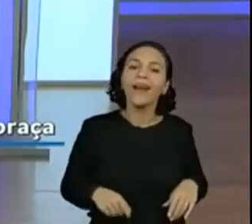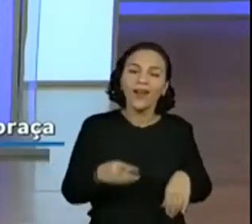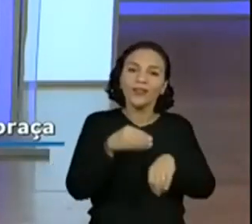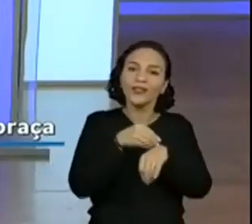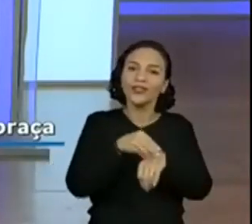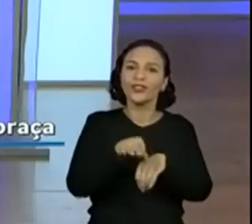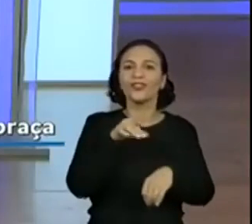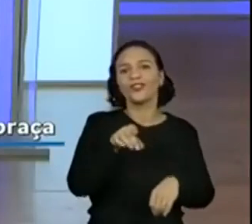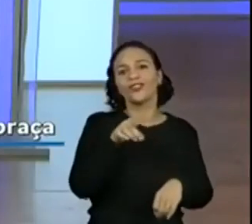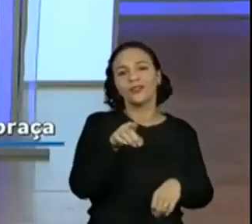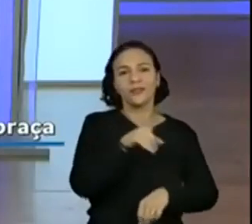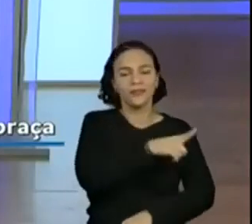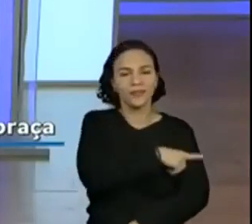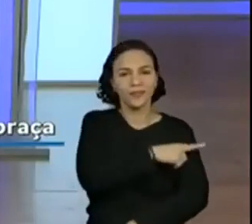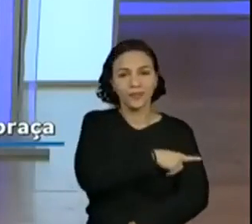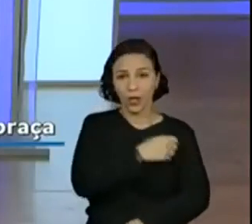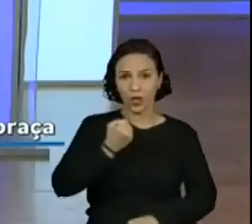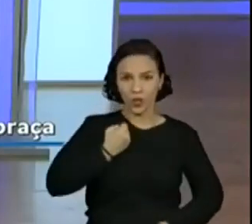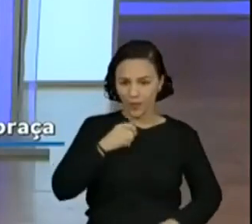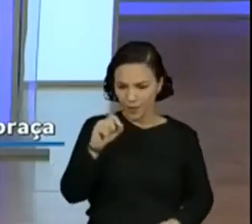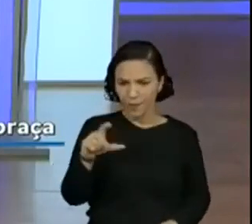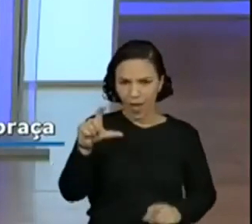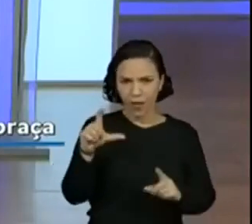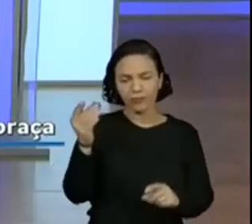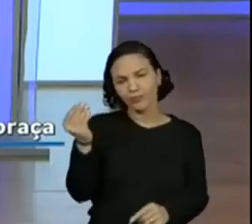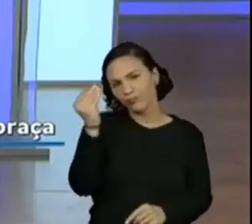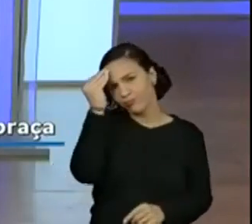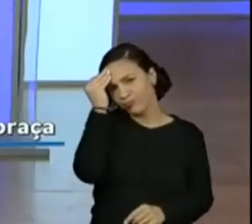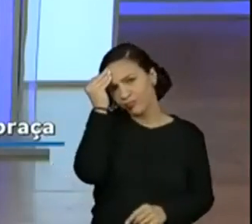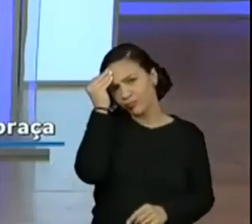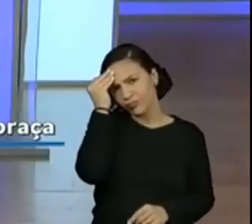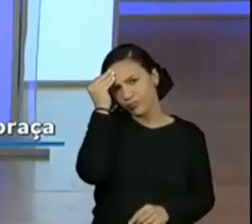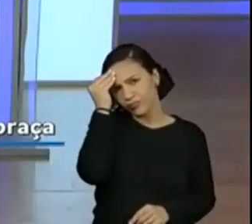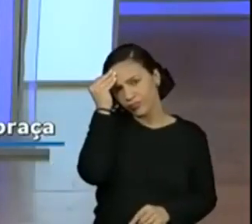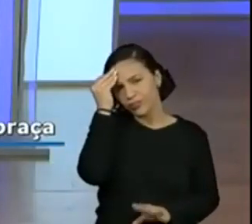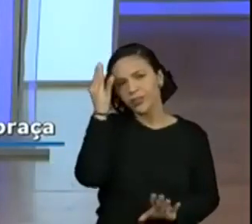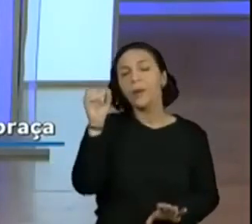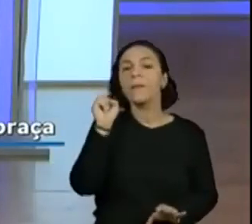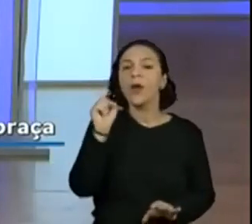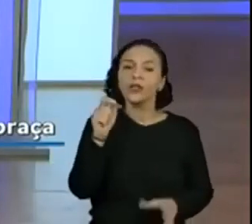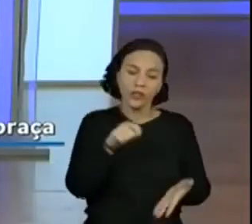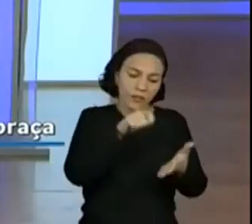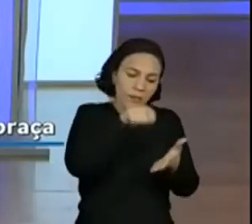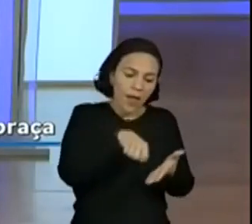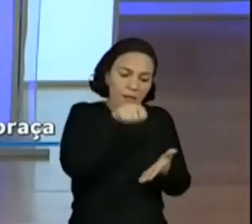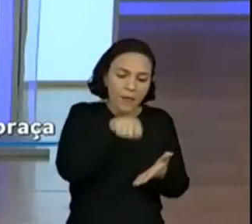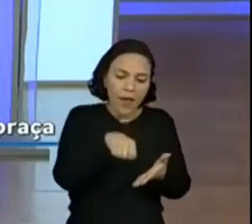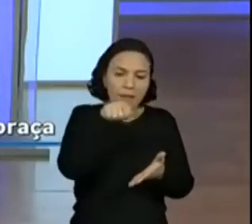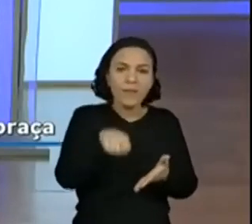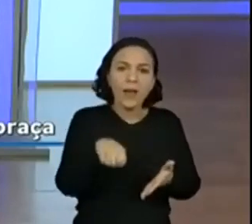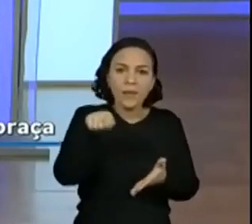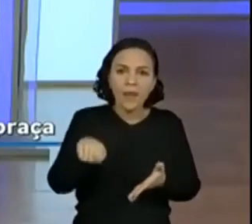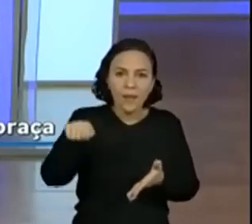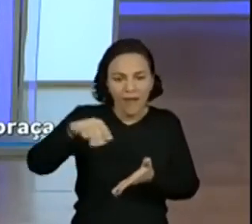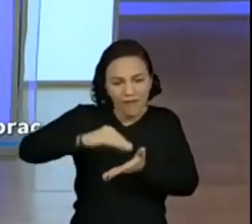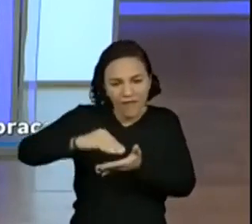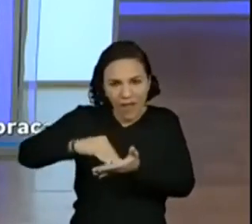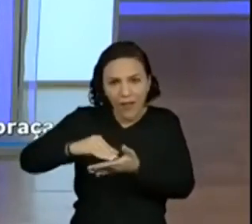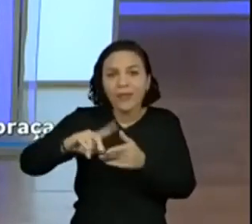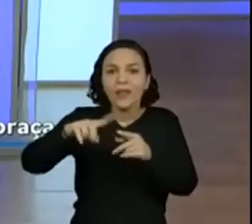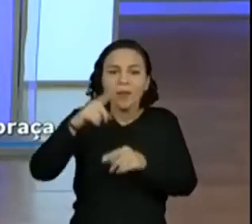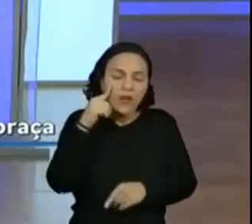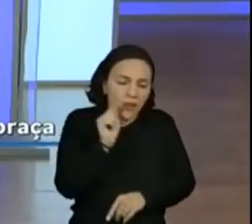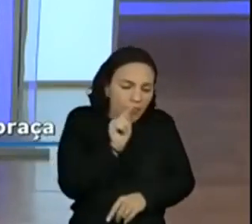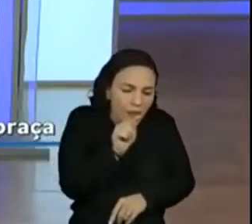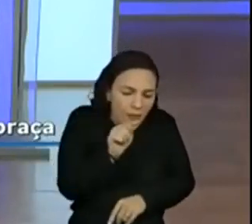dica já para o primeiro aninho. Pega o número maior, guardo na cabeça. Posso até riscar, assim, pauzinhos o quanto falta e depois contar. Vou